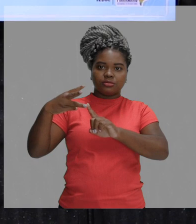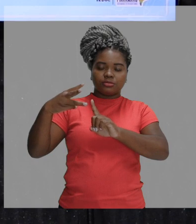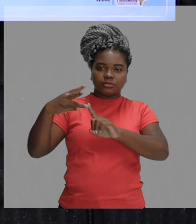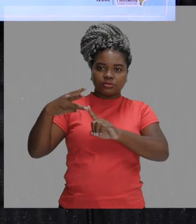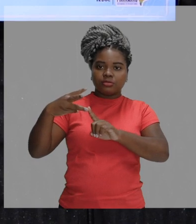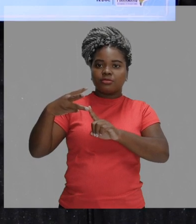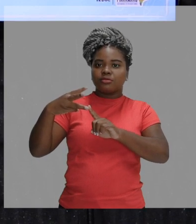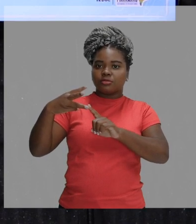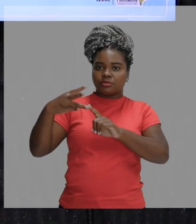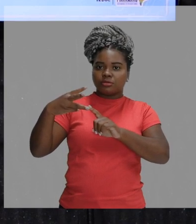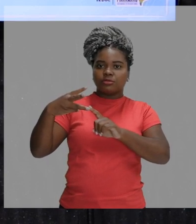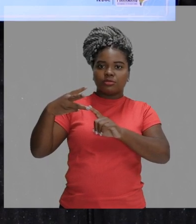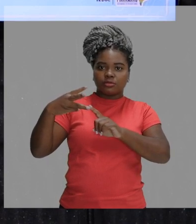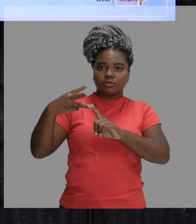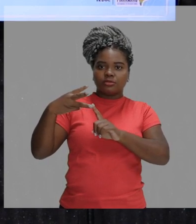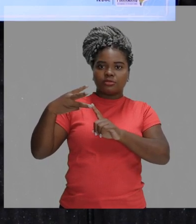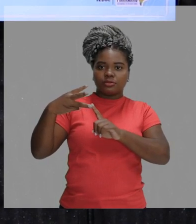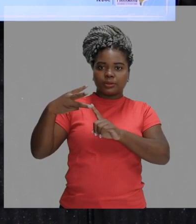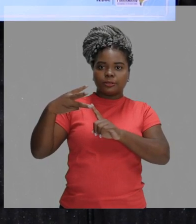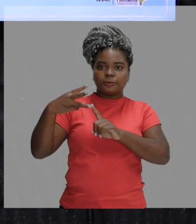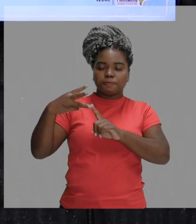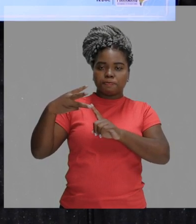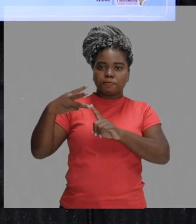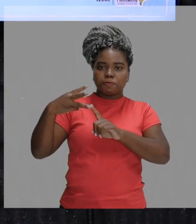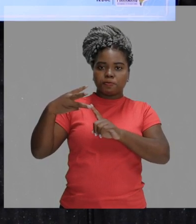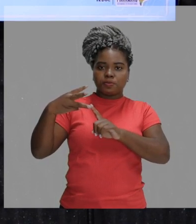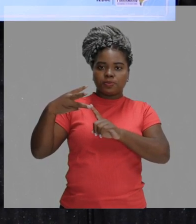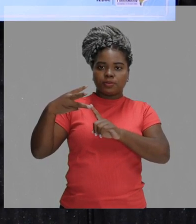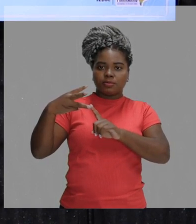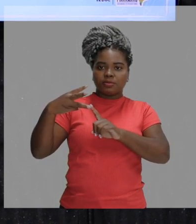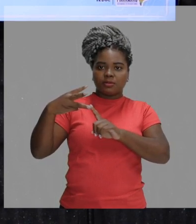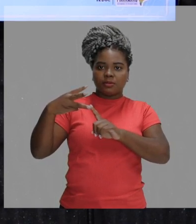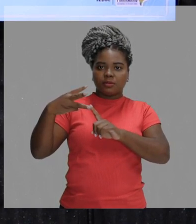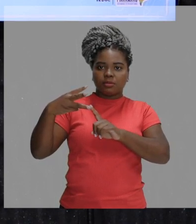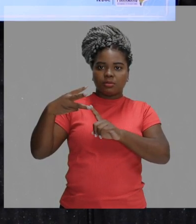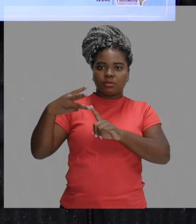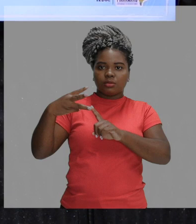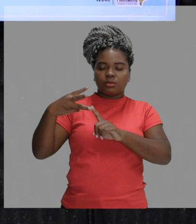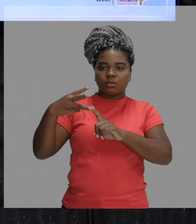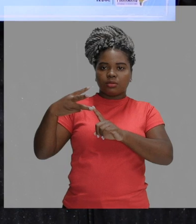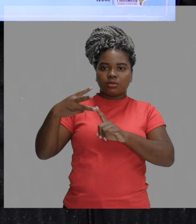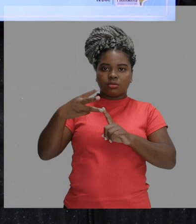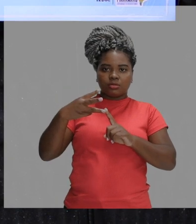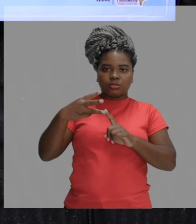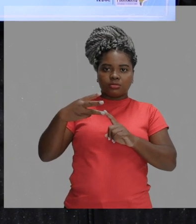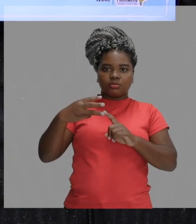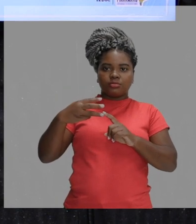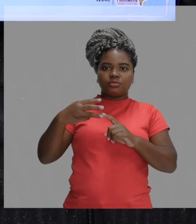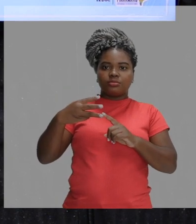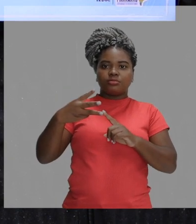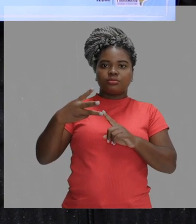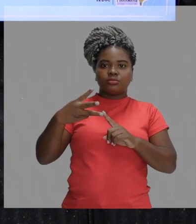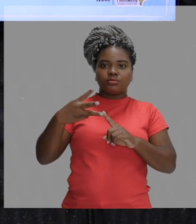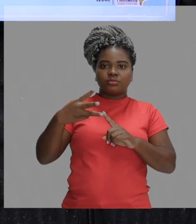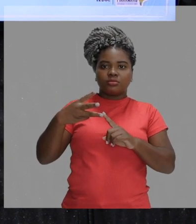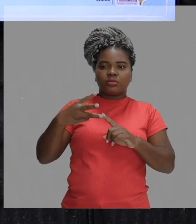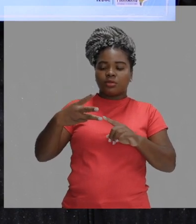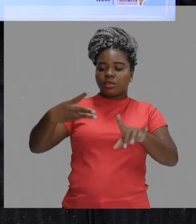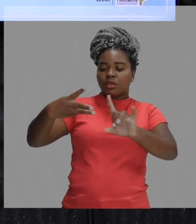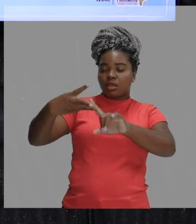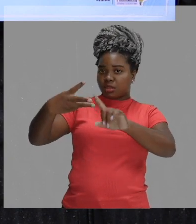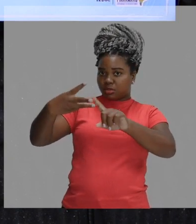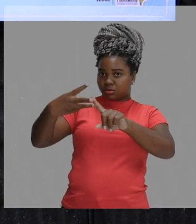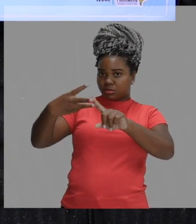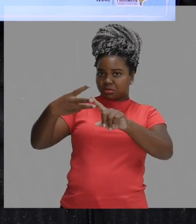Eles continuam se propagando, mantendo as suas características. Certo? Não muda a cor,